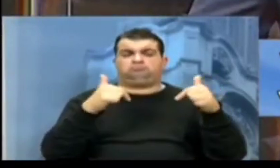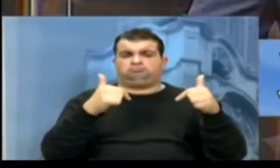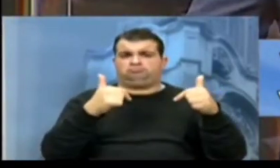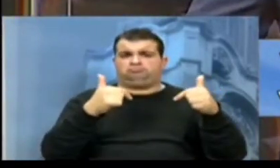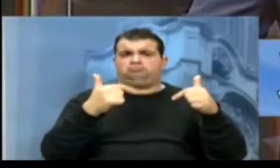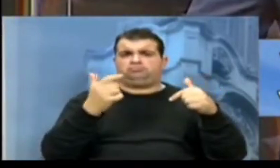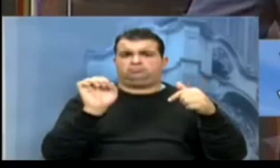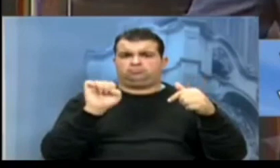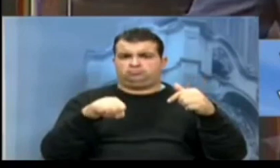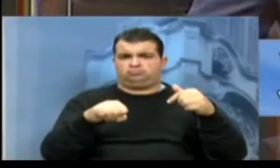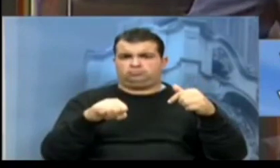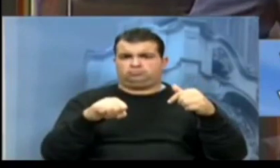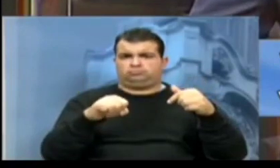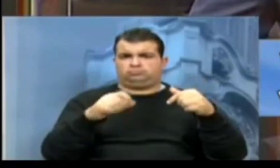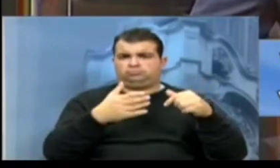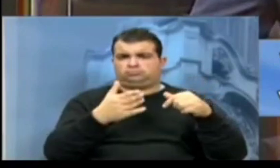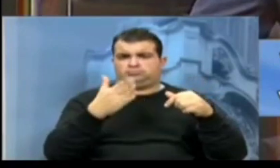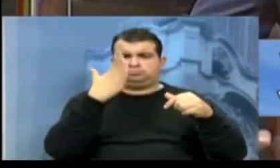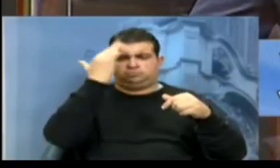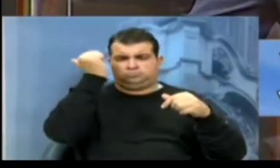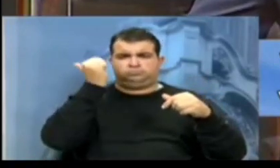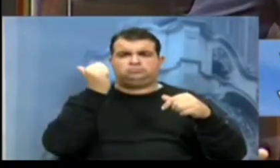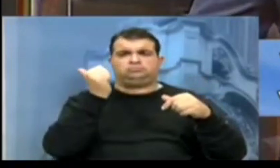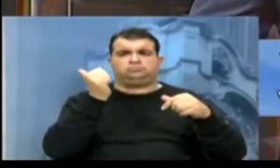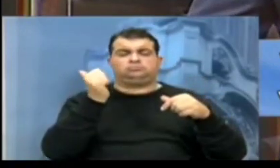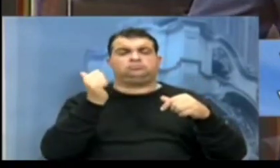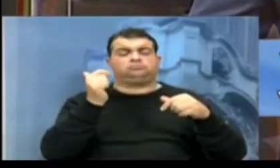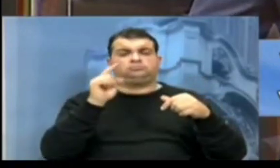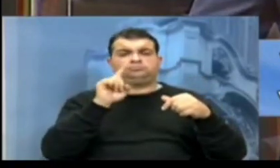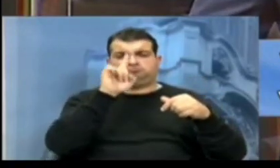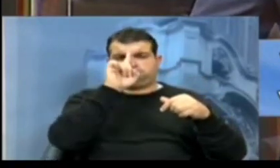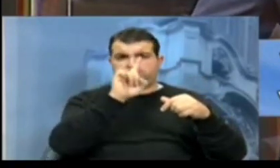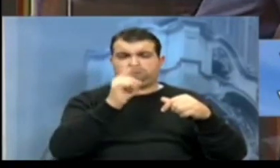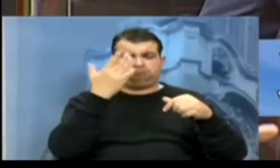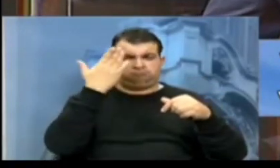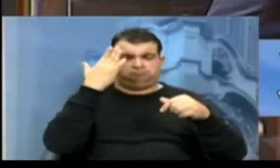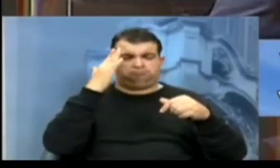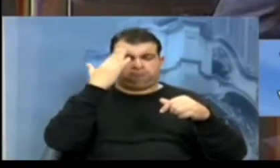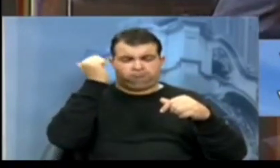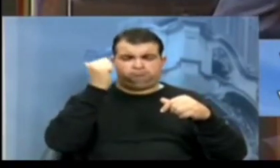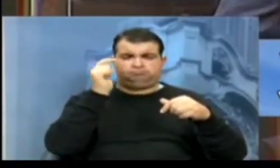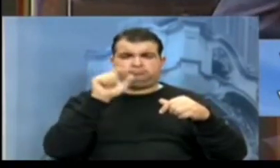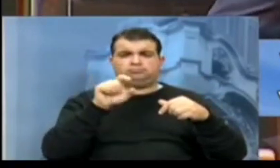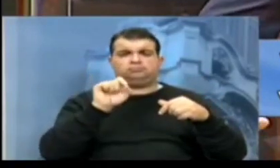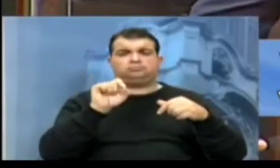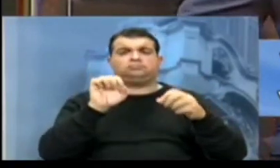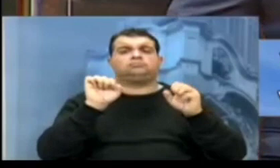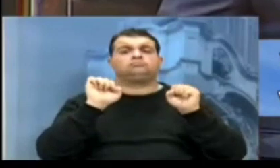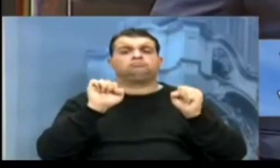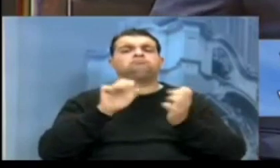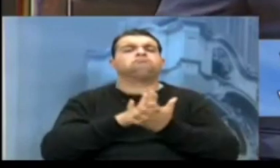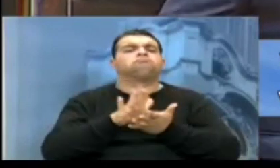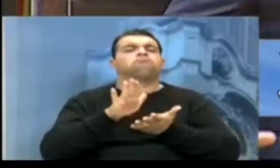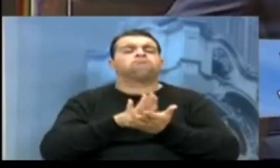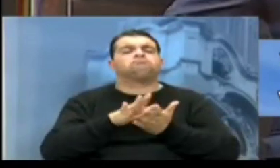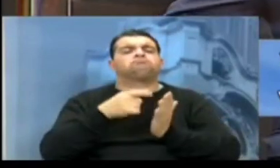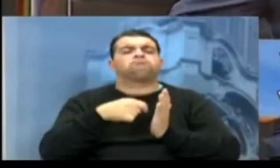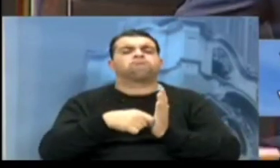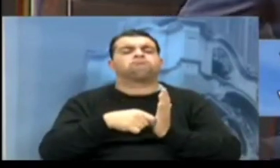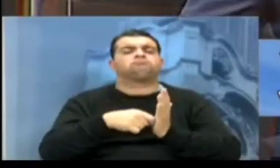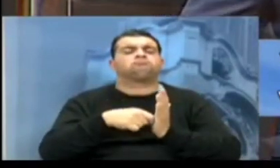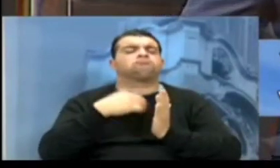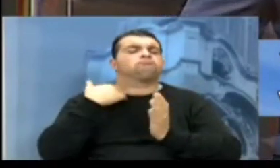sabendo que esse mandado, provavelmente, foi expedido porque se